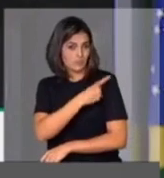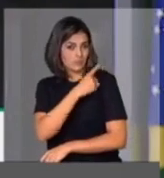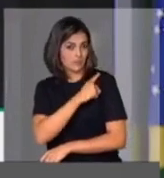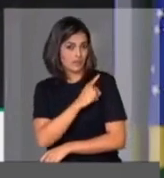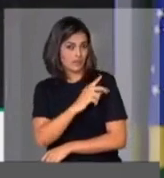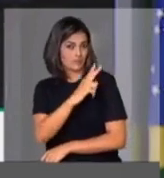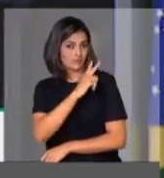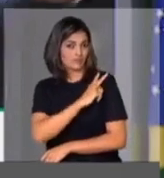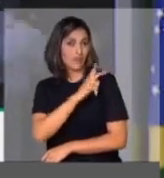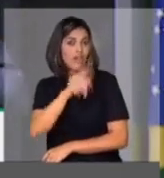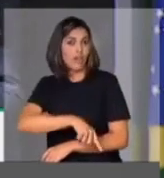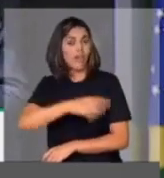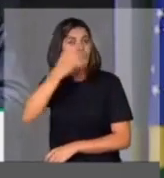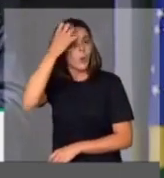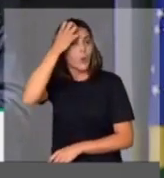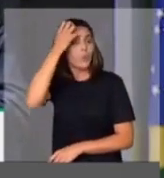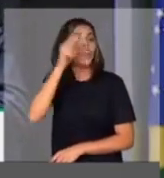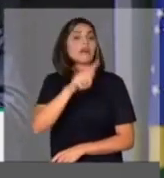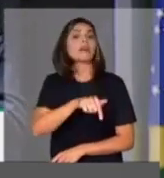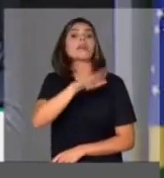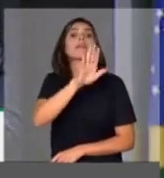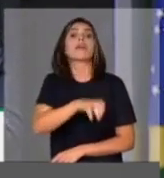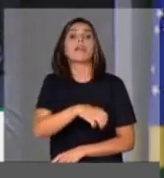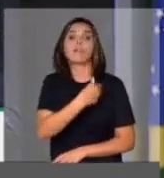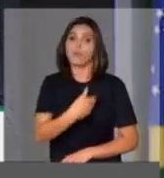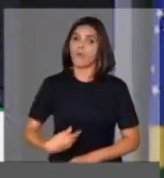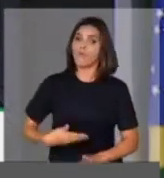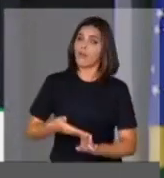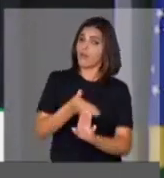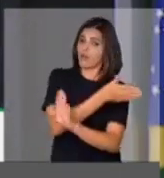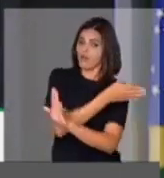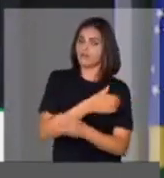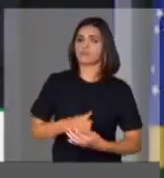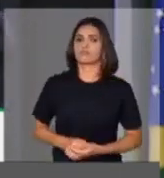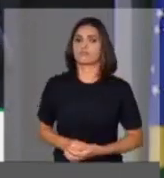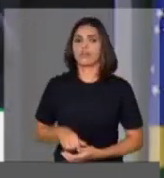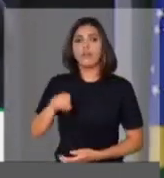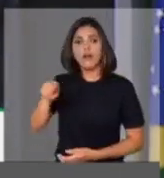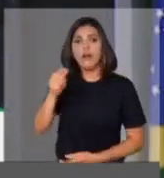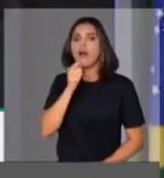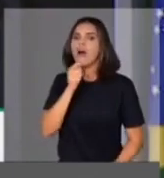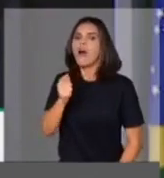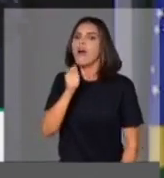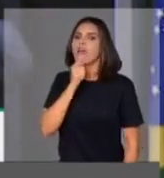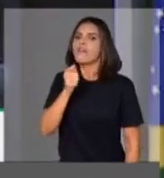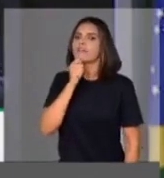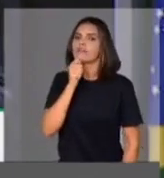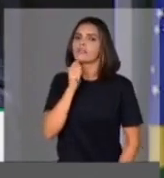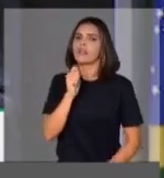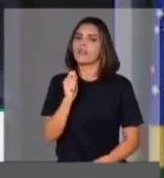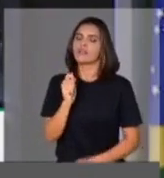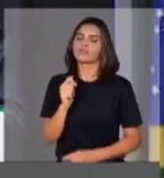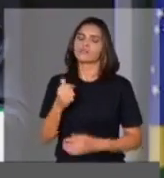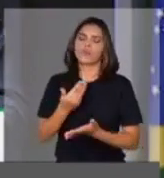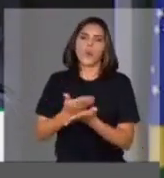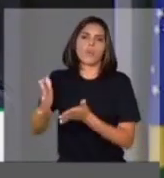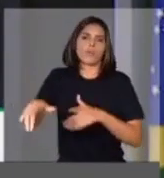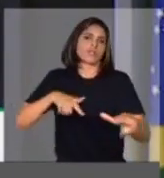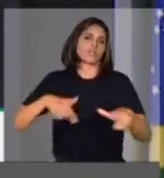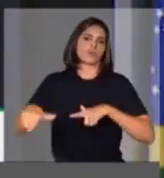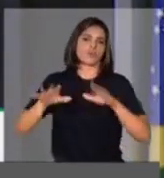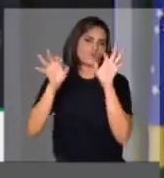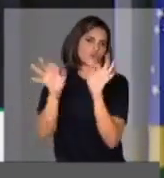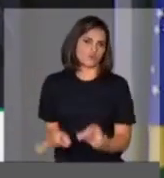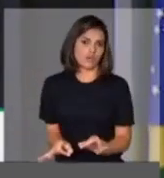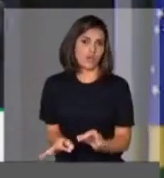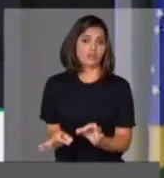foram deixados pelos governos que passaram. Nós temos que dar pelo menos o crédito a ver, para ver se este ministro e sua equipe e o novo